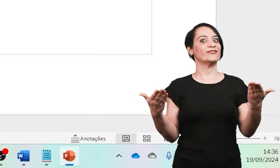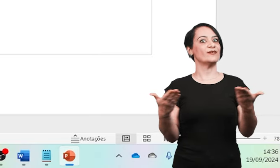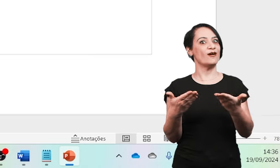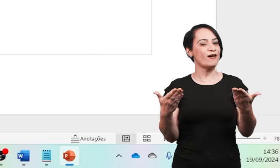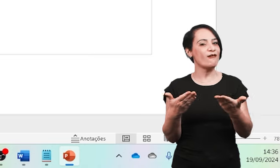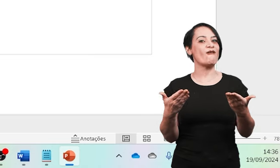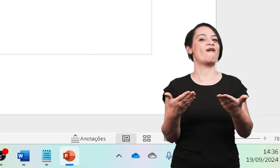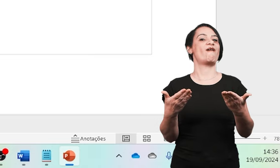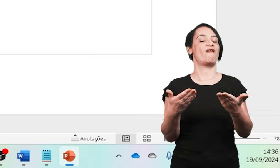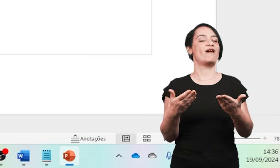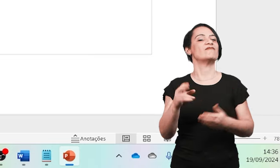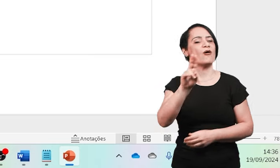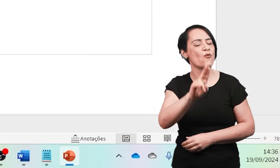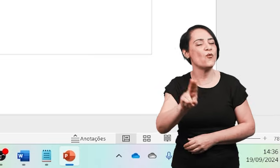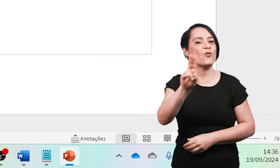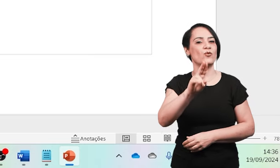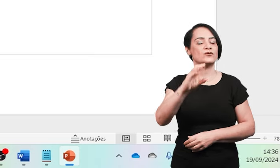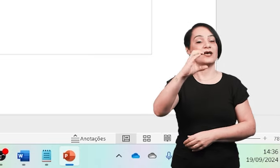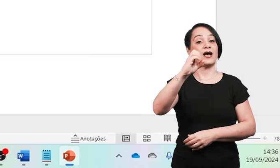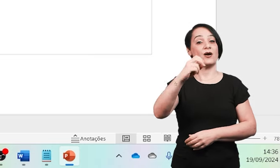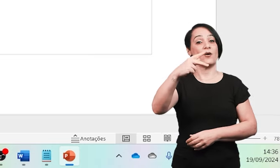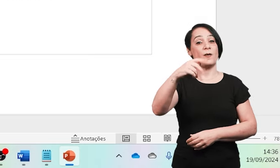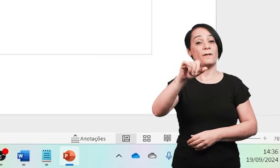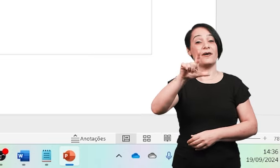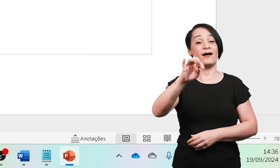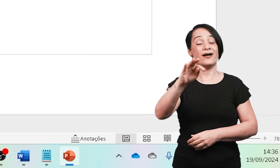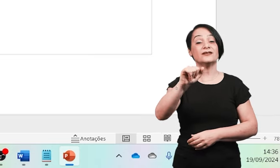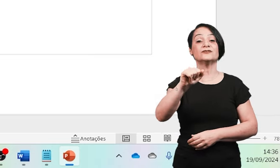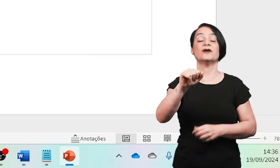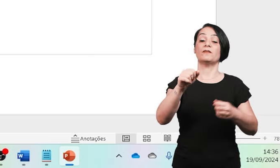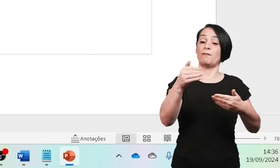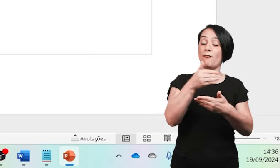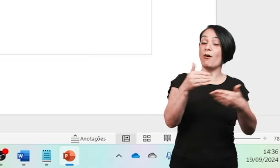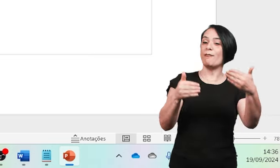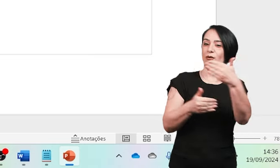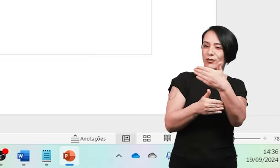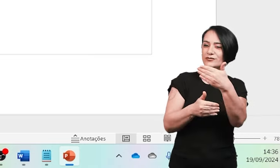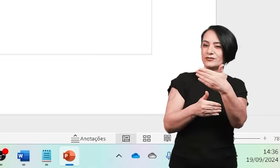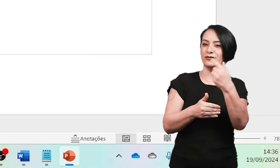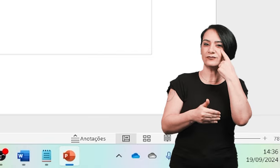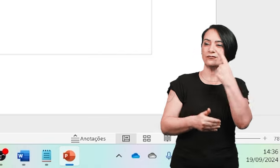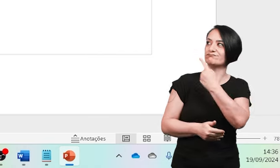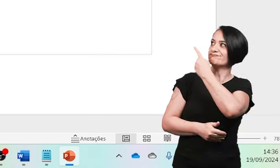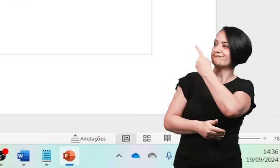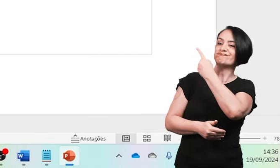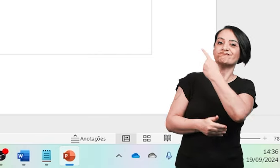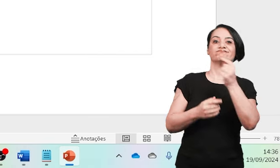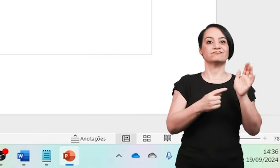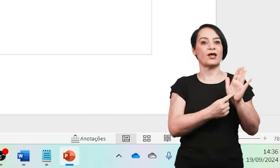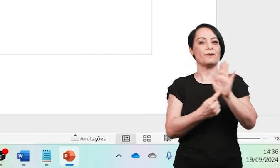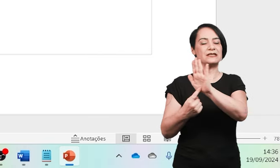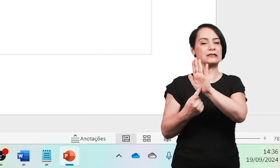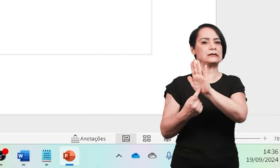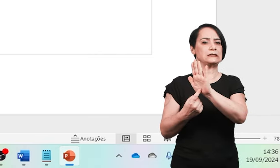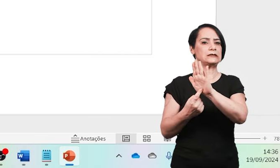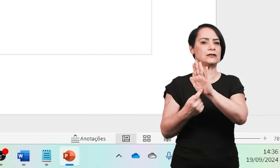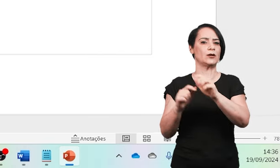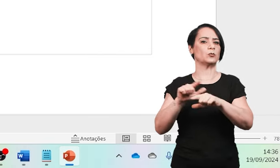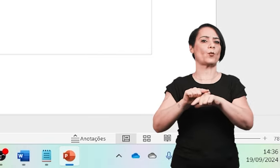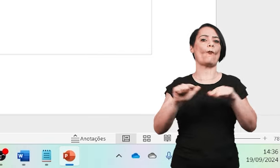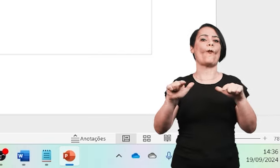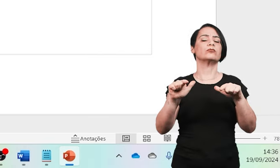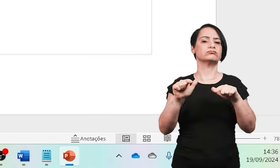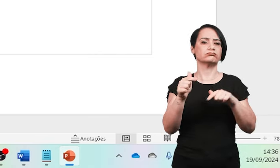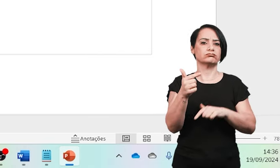Então agora com a mão na massa, utilizando o Copilot dentro do PowerPoint. Como vocês podem ver, estou aqui com a apresentação em